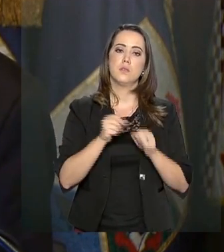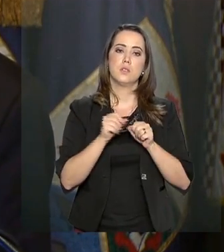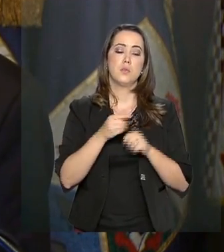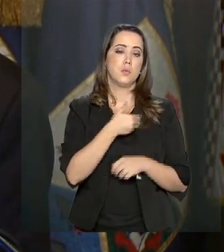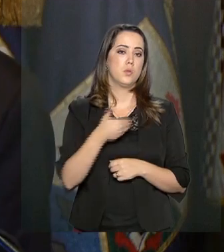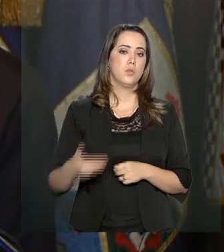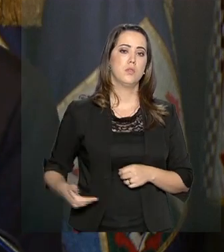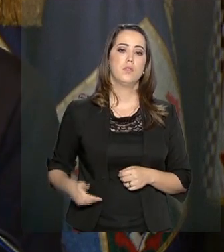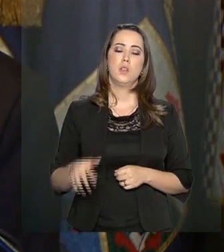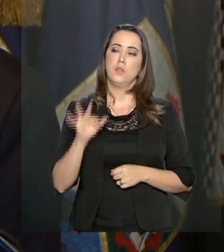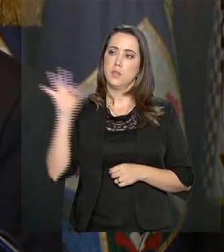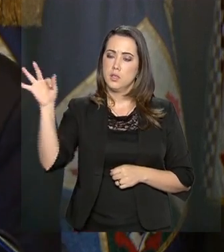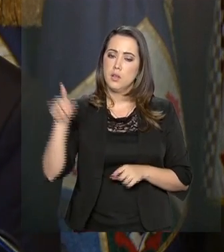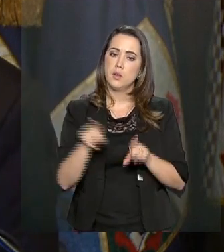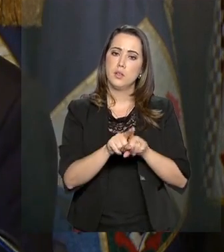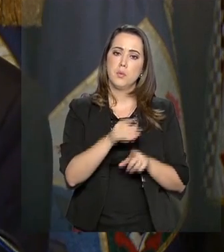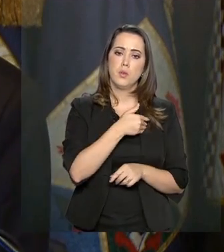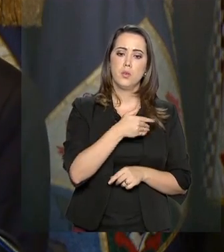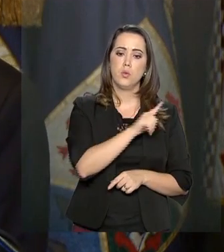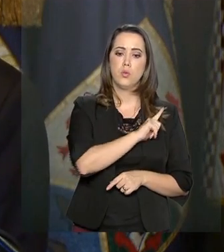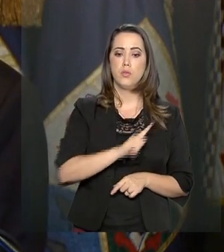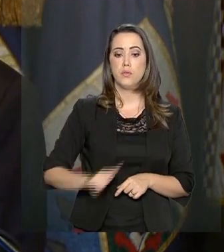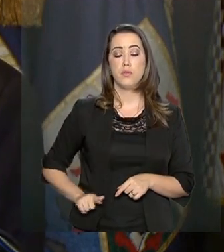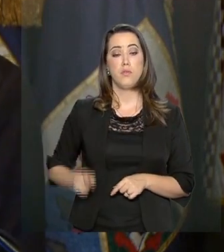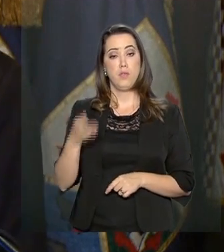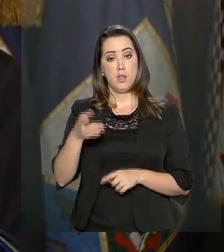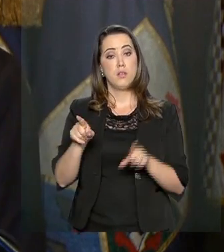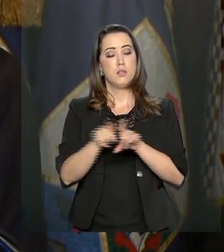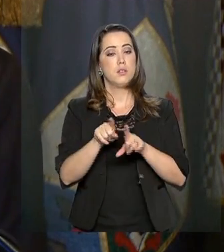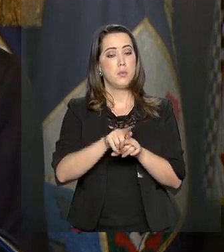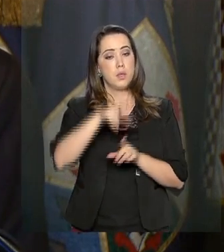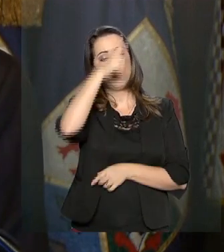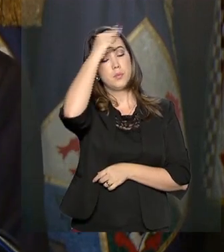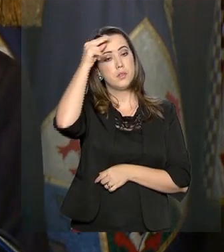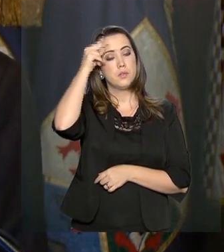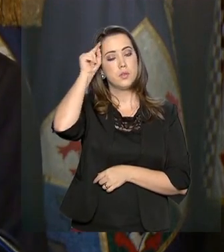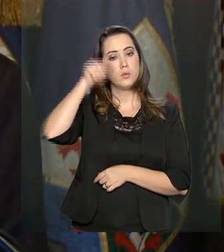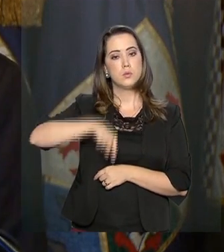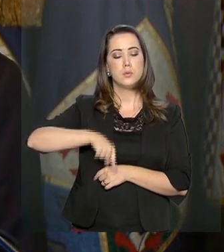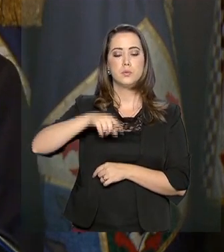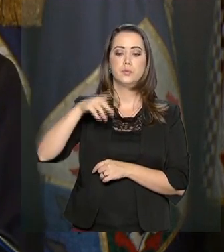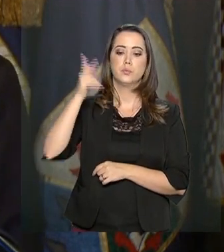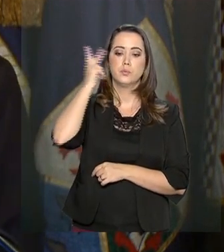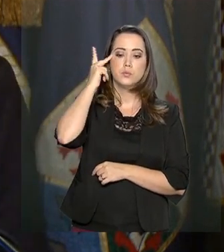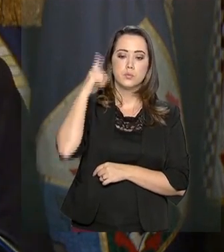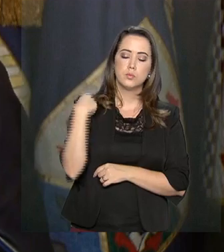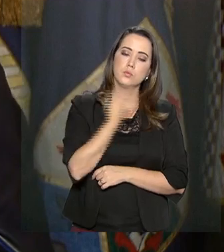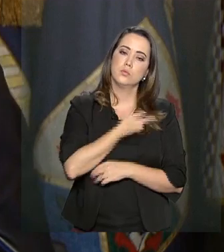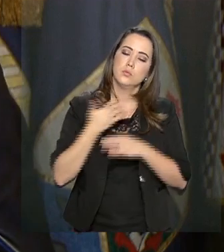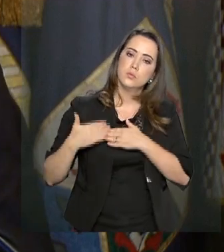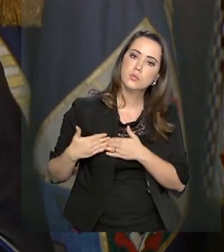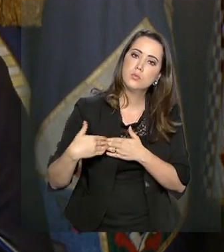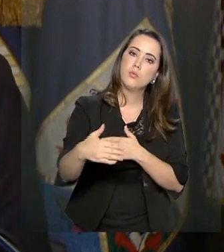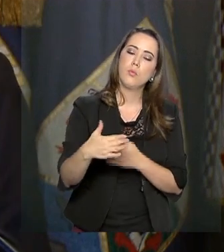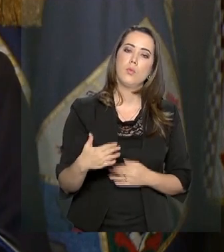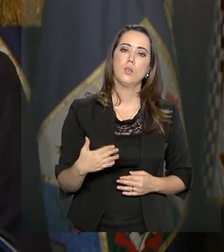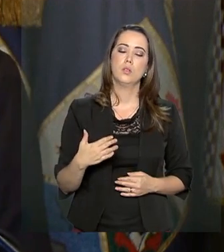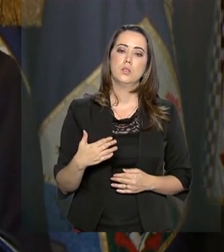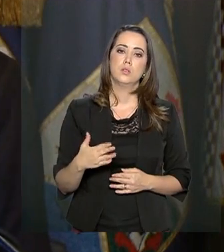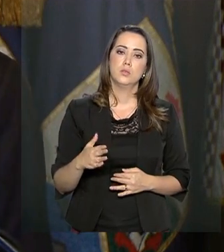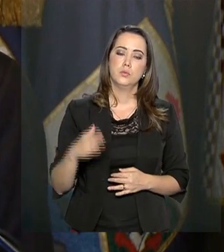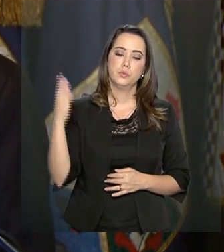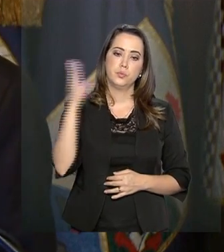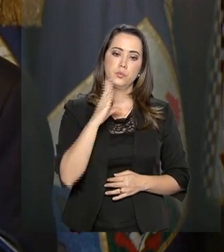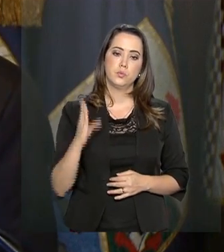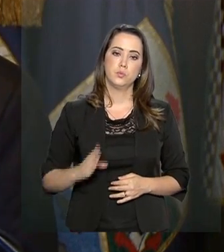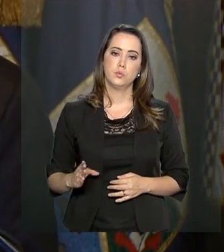por parte do governo do Estado também, por parte da Prefeitura daqui de São Paulo também, para nós colocarmos o